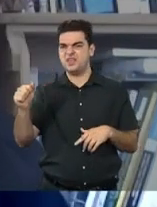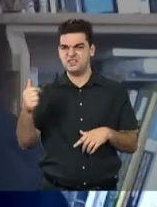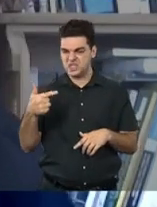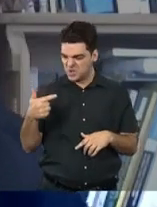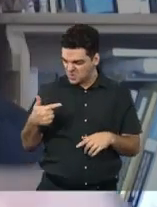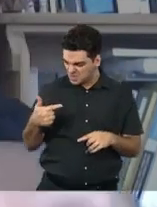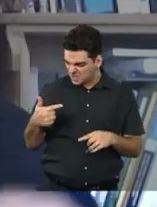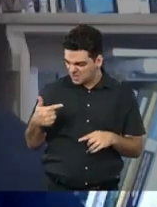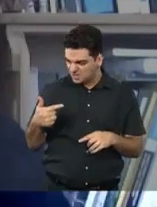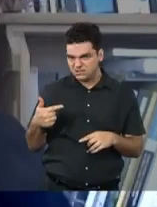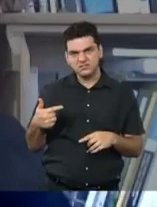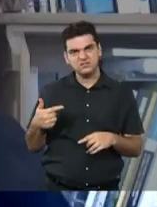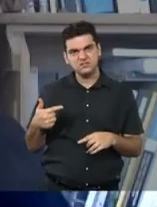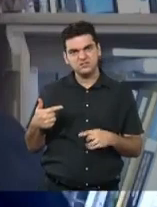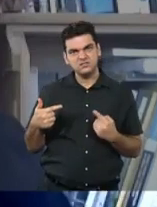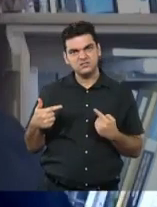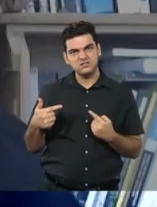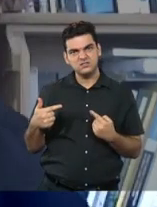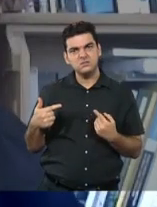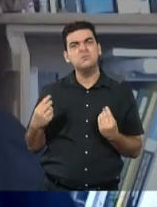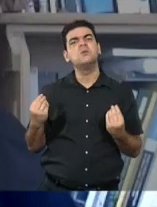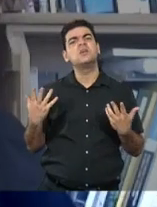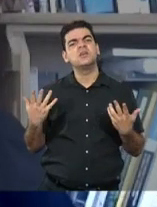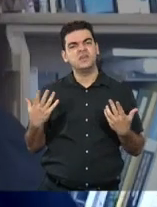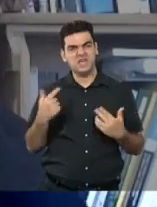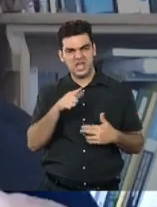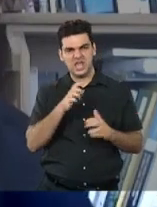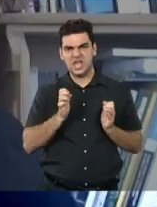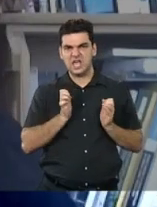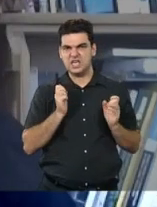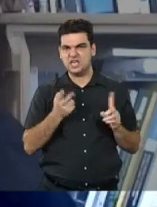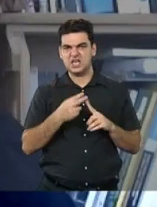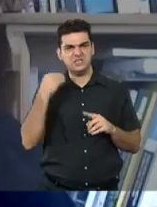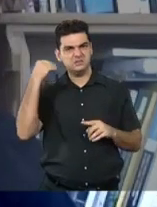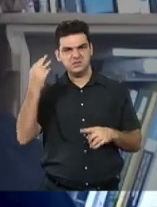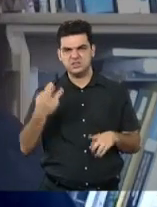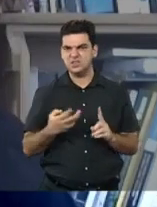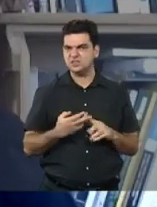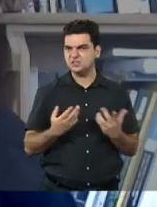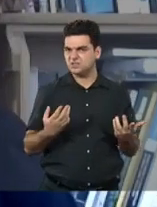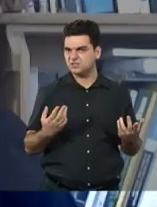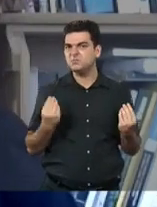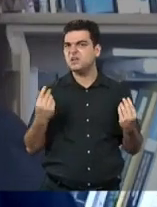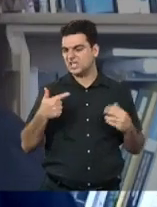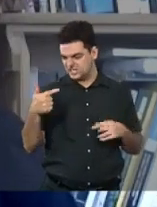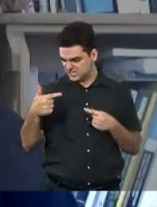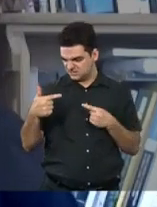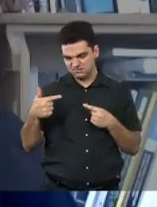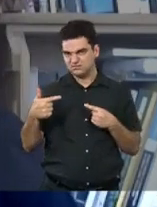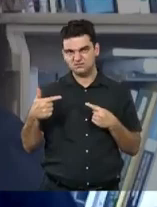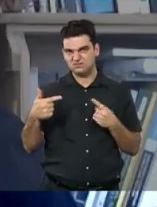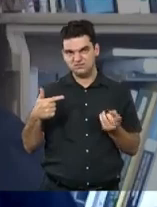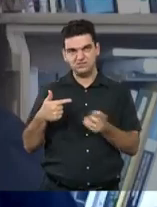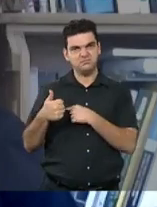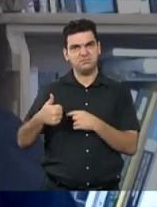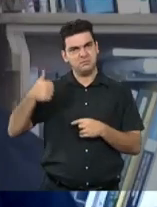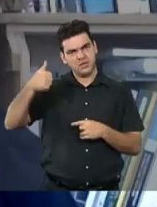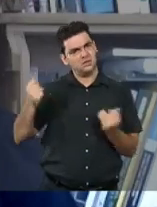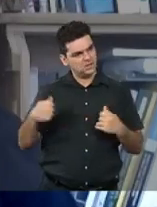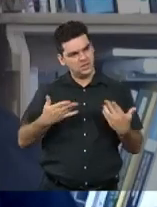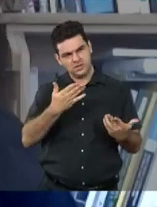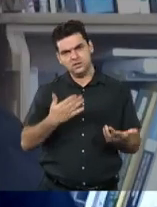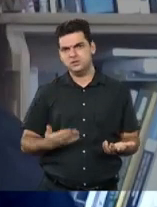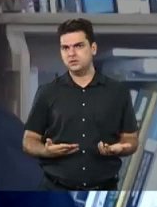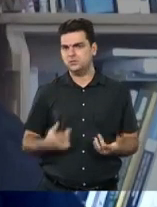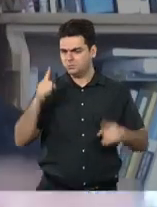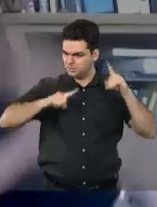capital, de política que ela tem, de vida que ela tem, de experiência que ela tem, se não fosse machista a